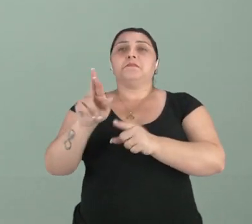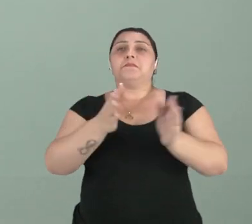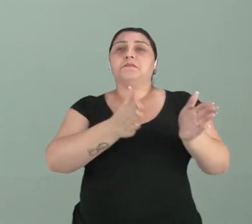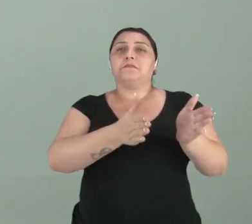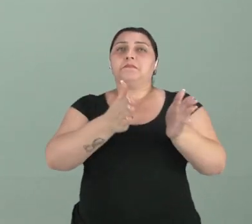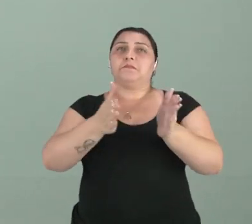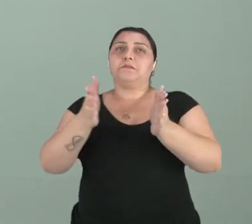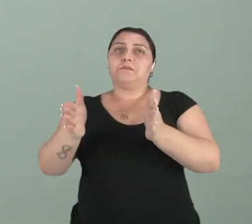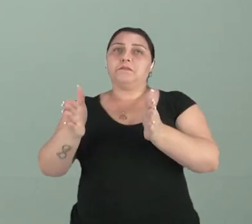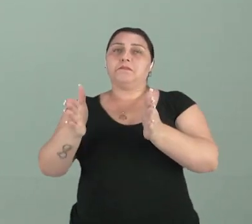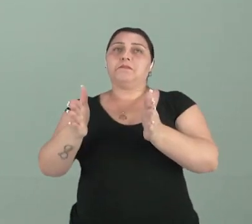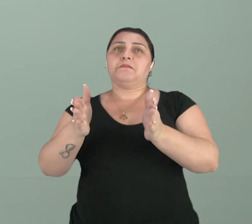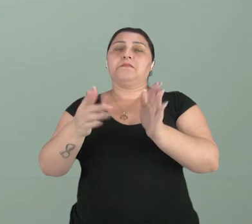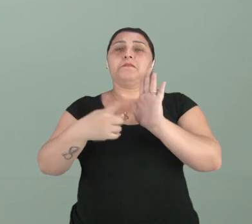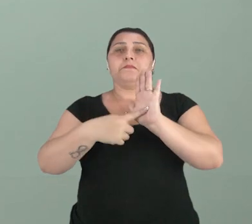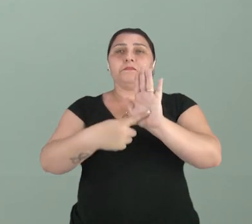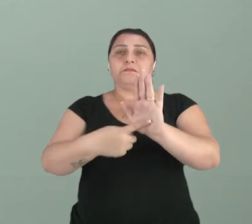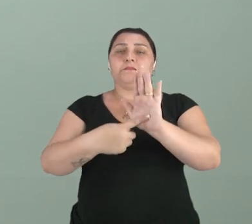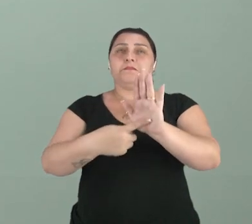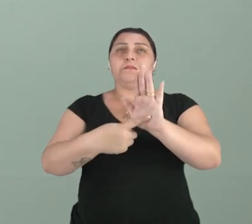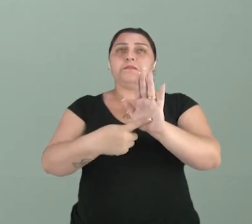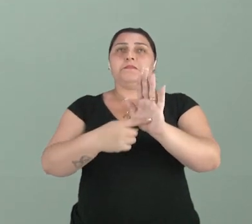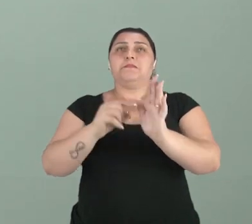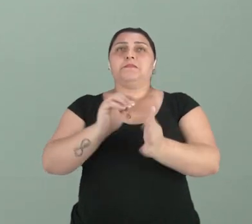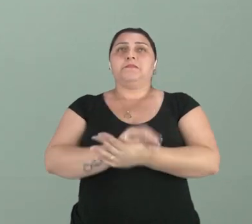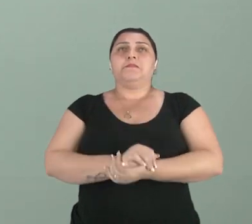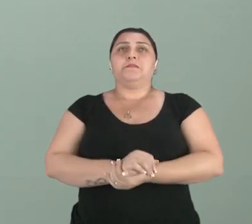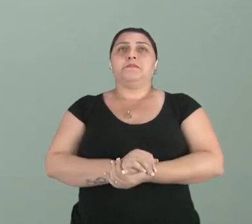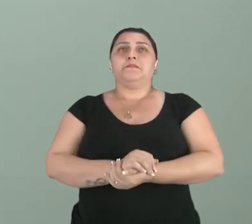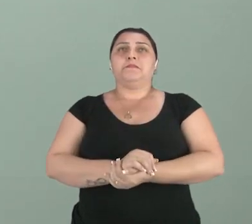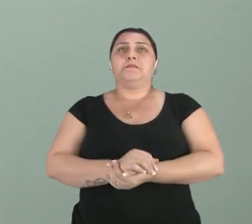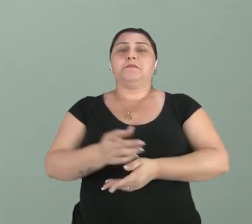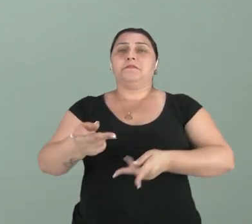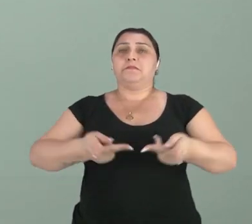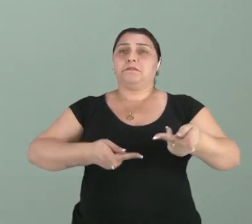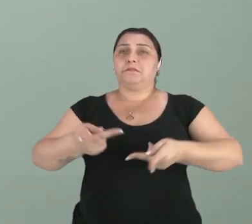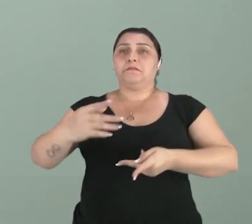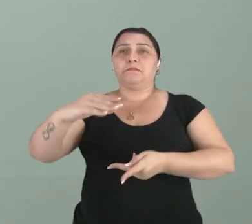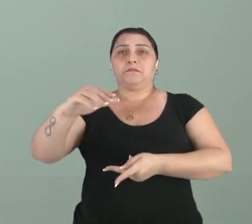e apresentarão isso, esses resultados,